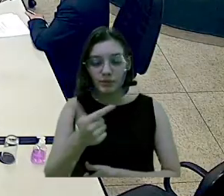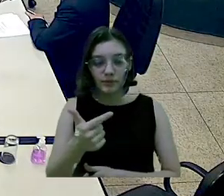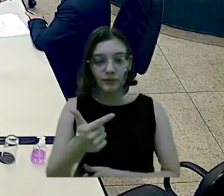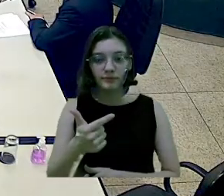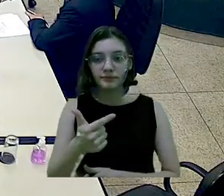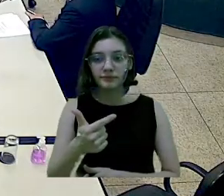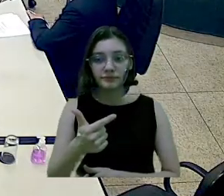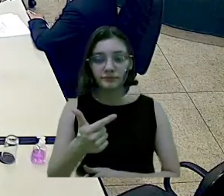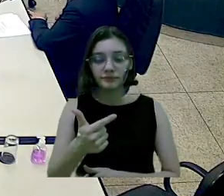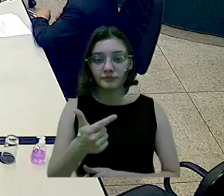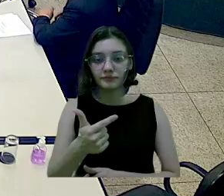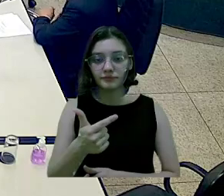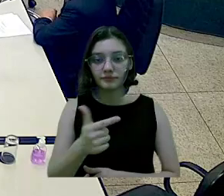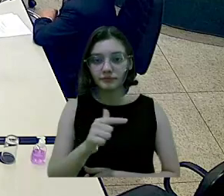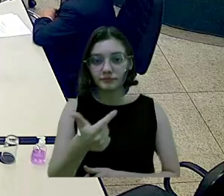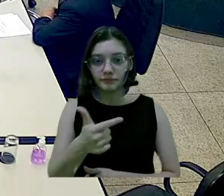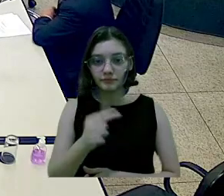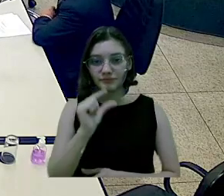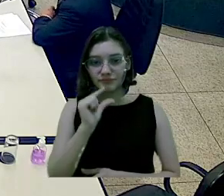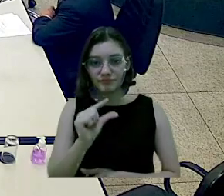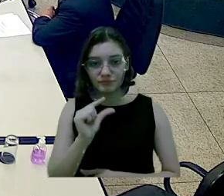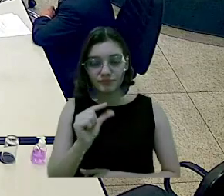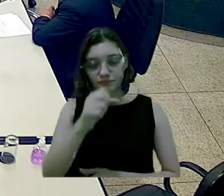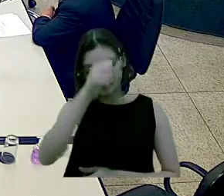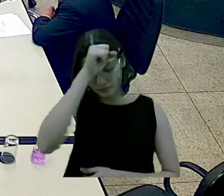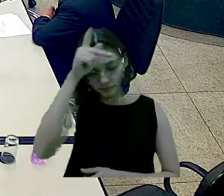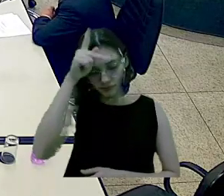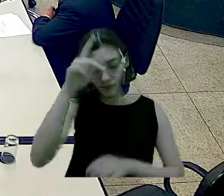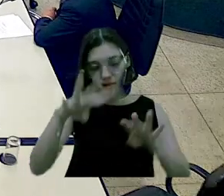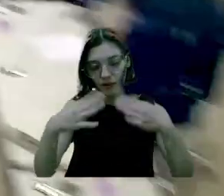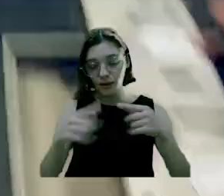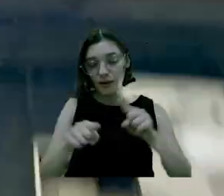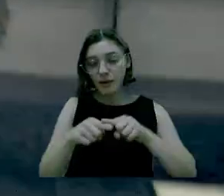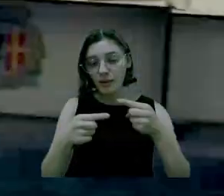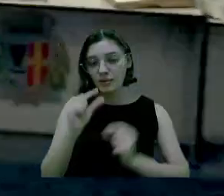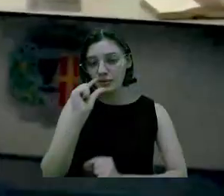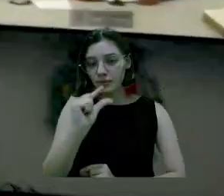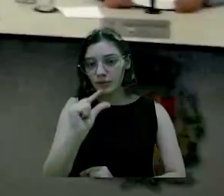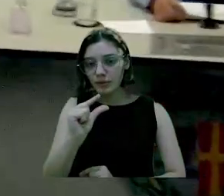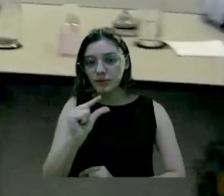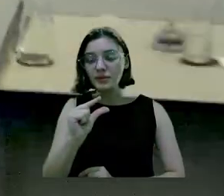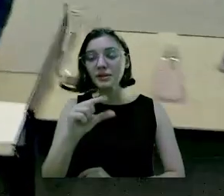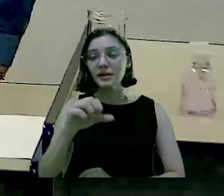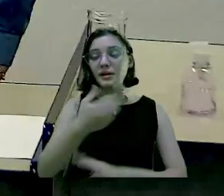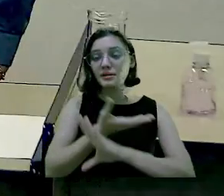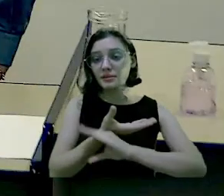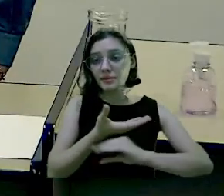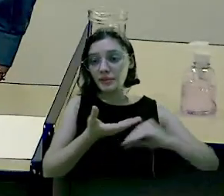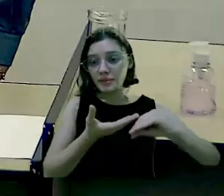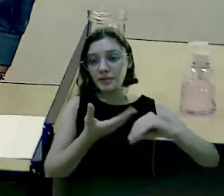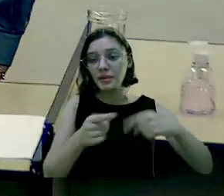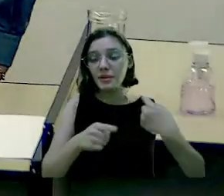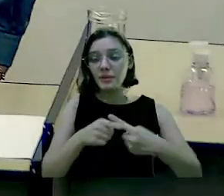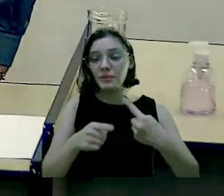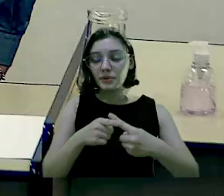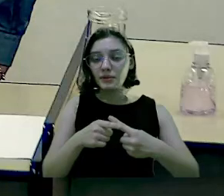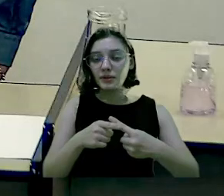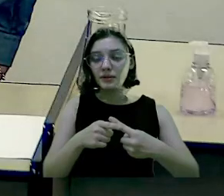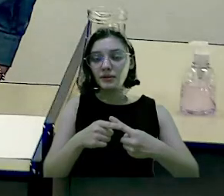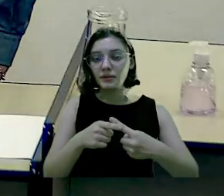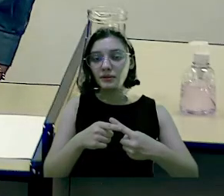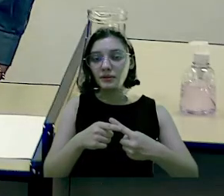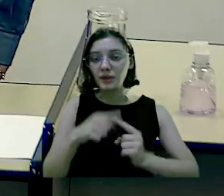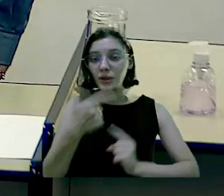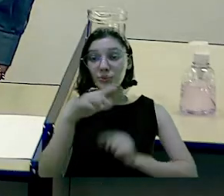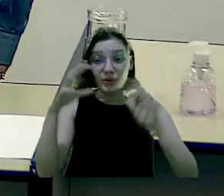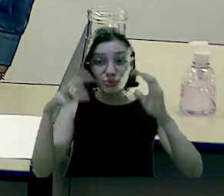Agora, tem, assim, tem um pouco da questão da prefeitura, mas também tem um pouquinho da questão da Sabesp, porque não está